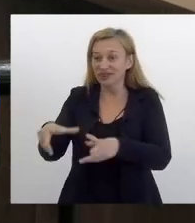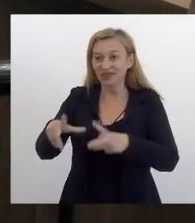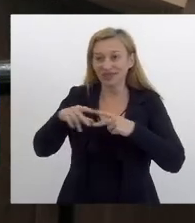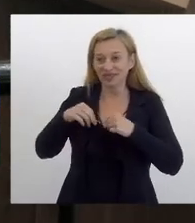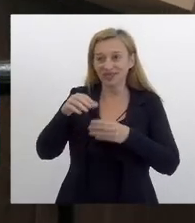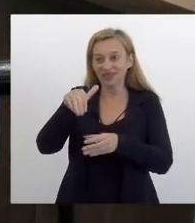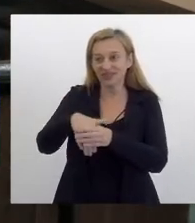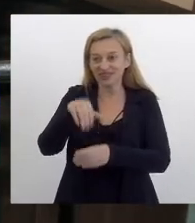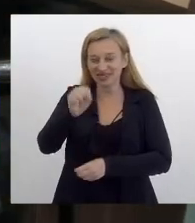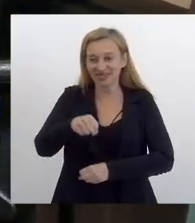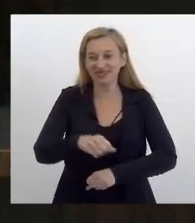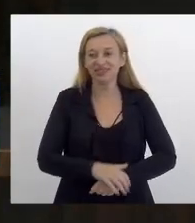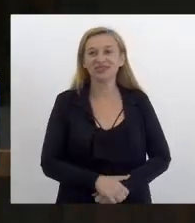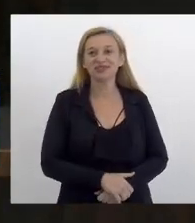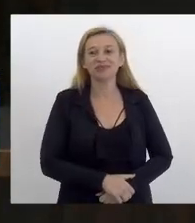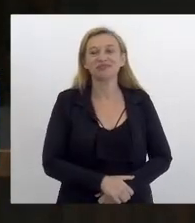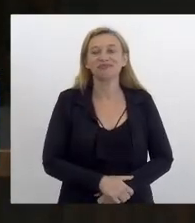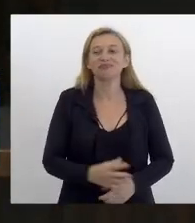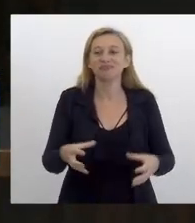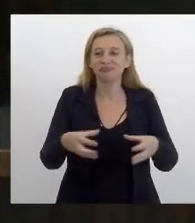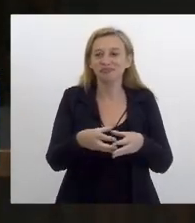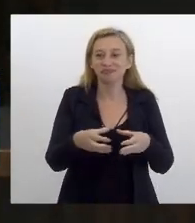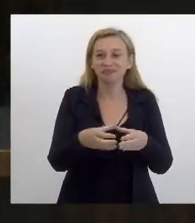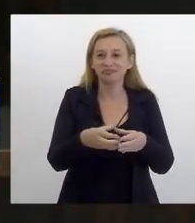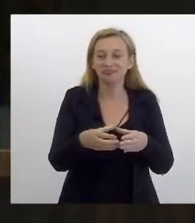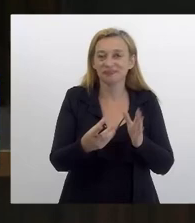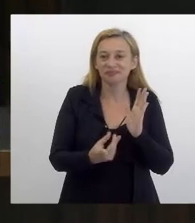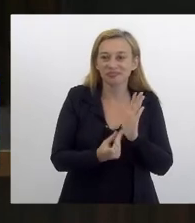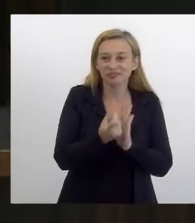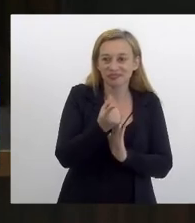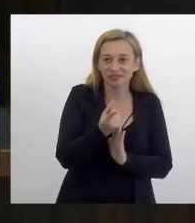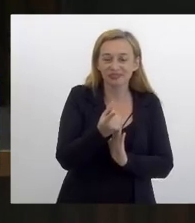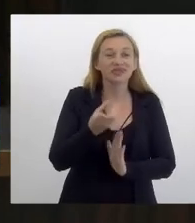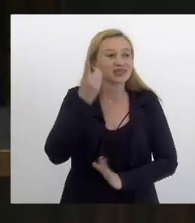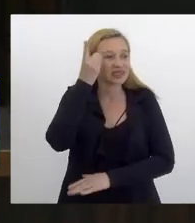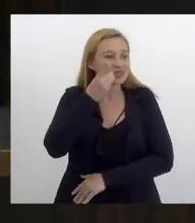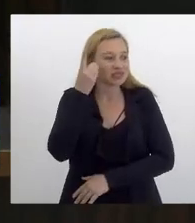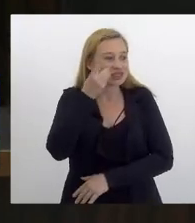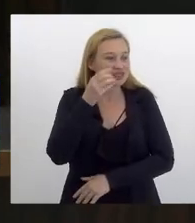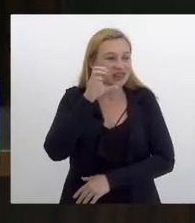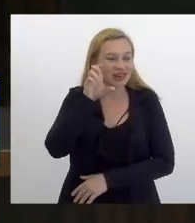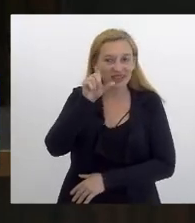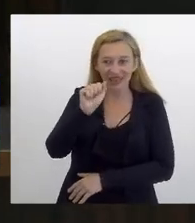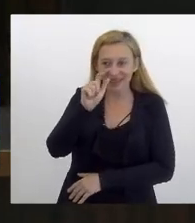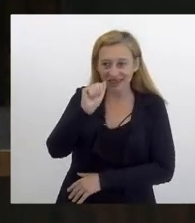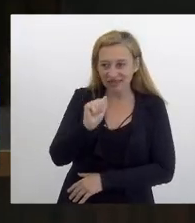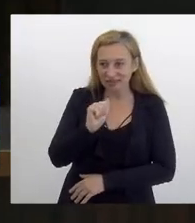voto favorável. Pela comissão de orçamento, deputado Márcio Canella.